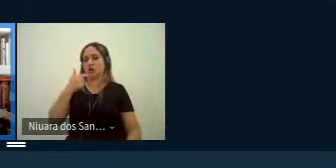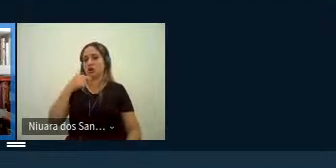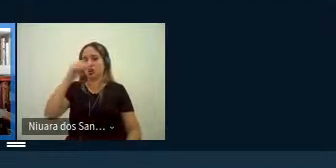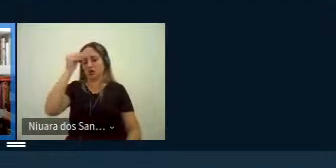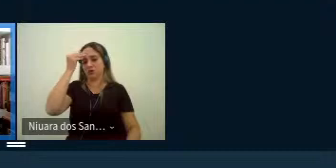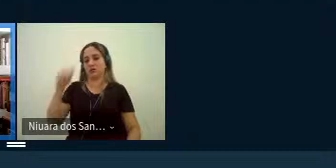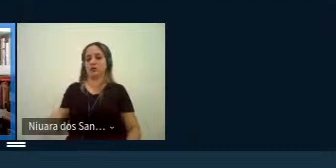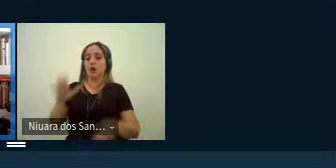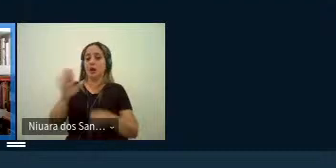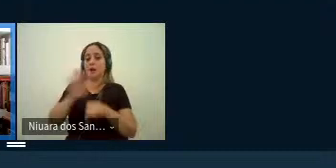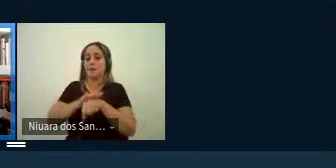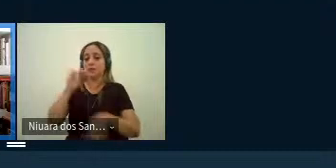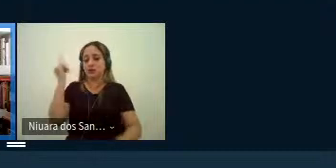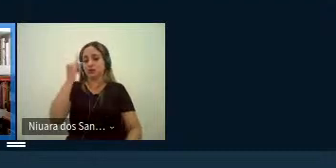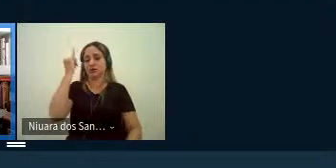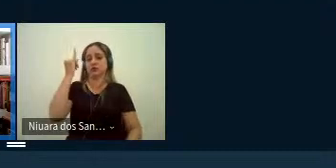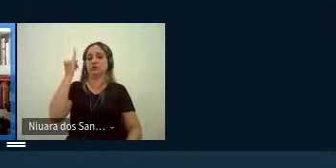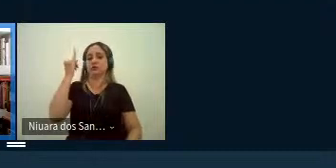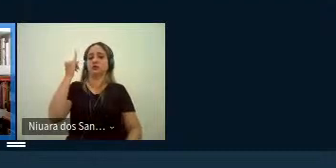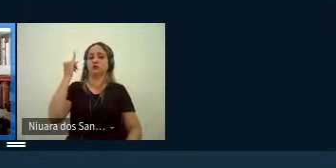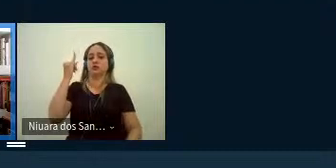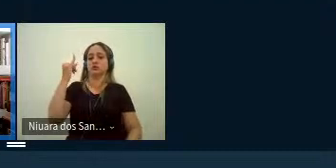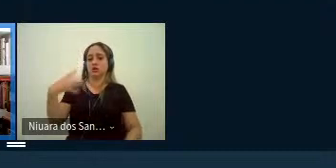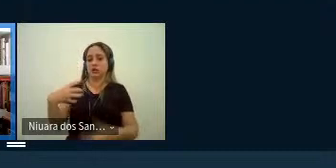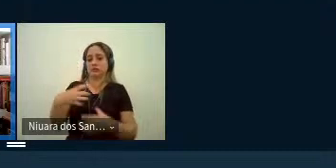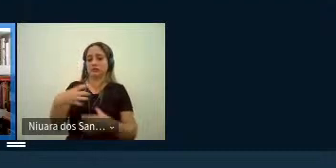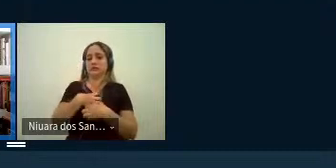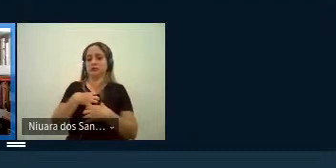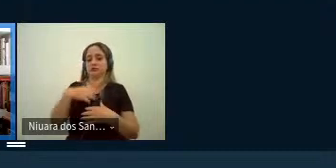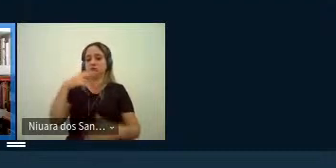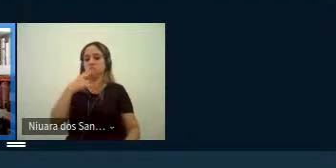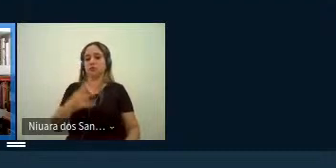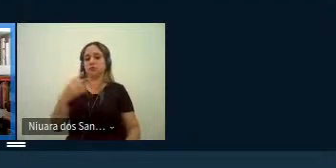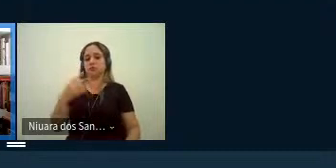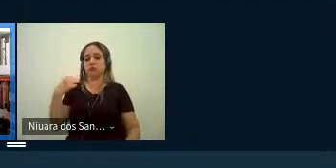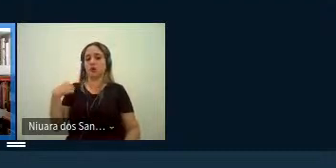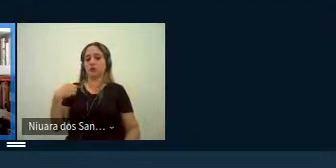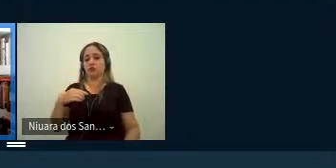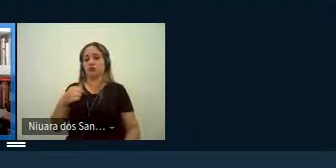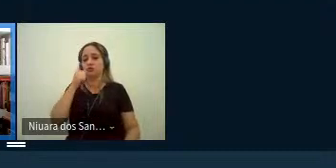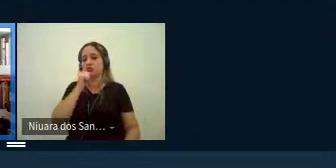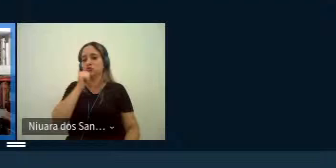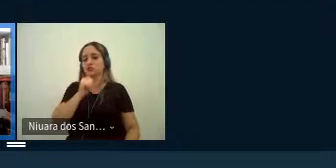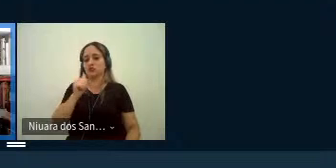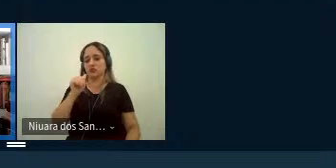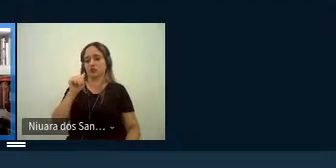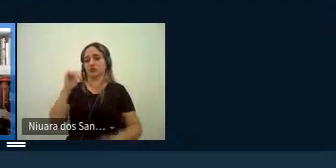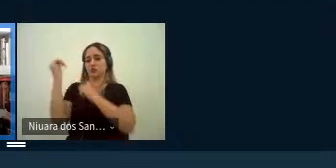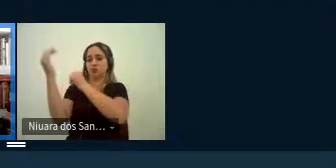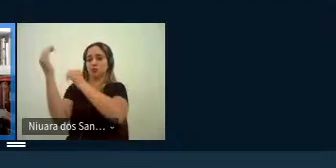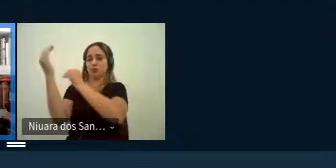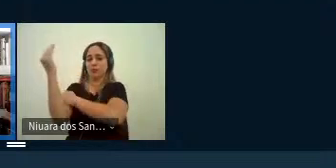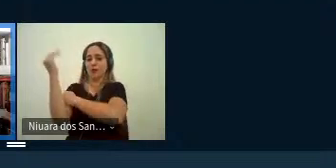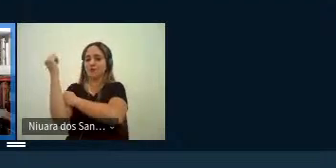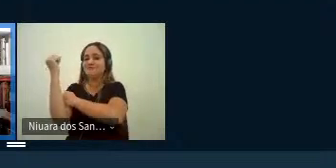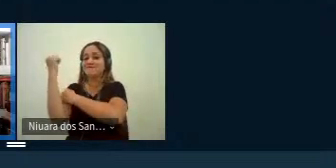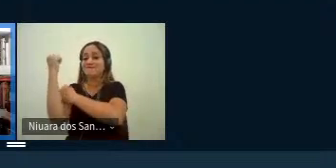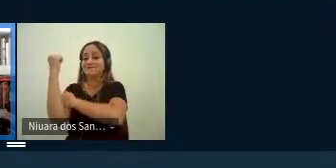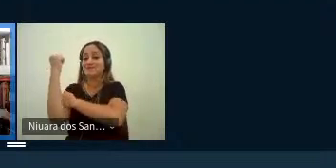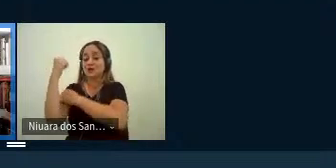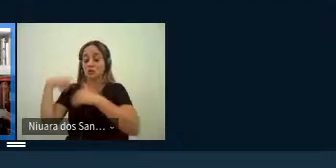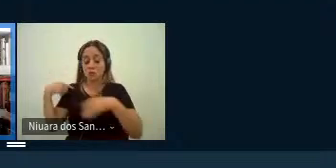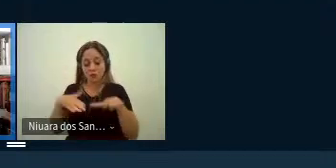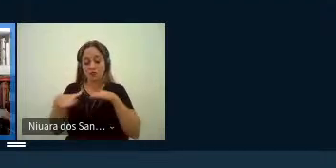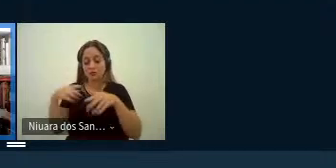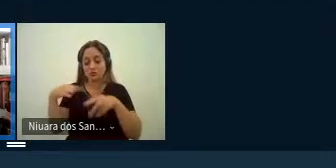importante no entanto foi o impacto decisivo do feminismo né como um movimento político e literário na teoria